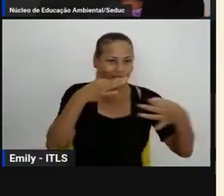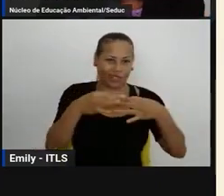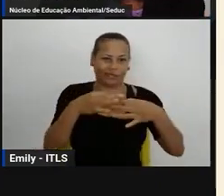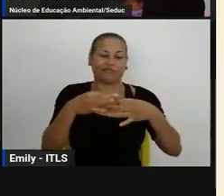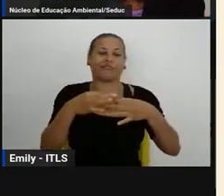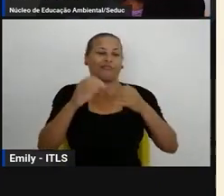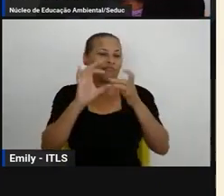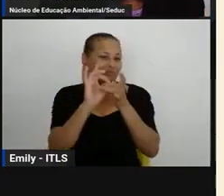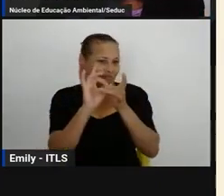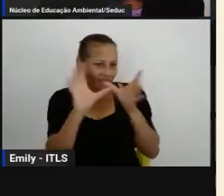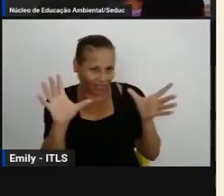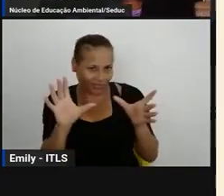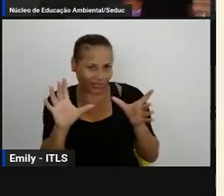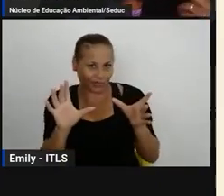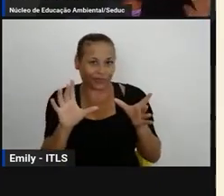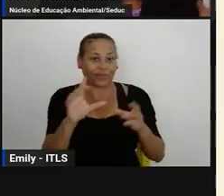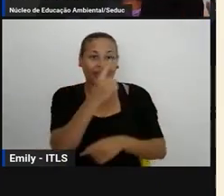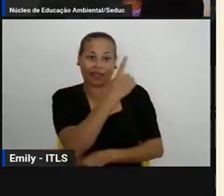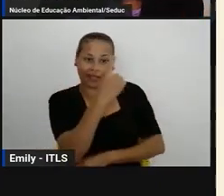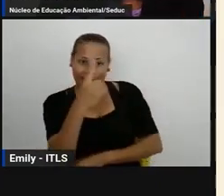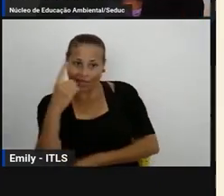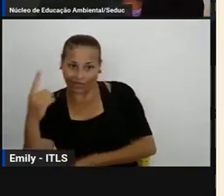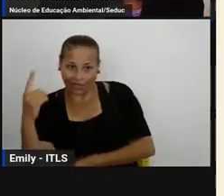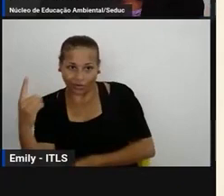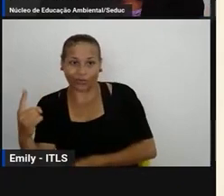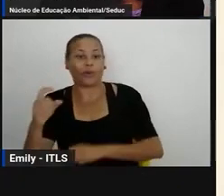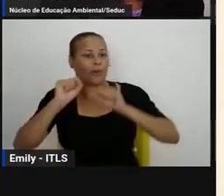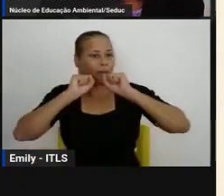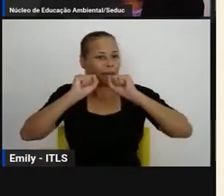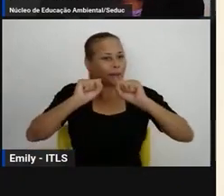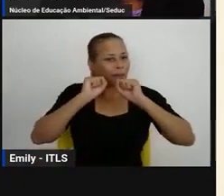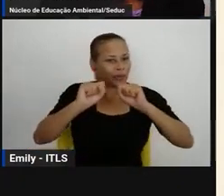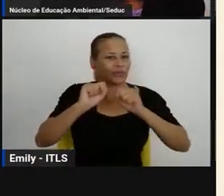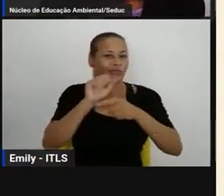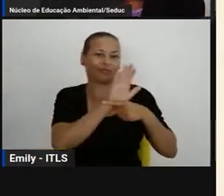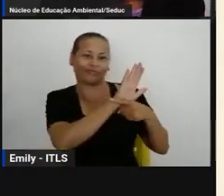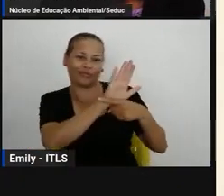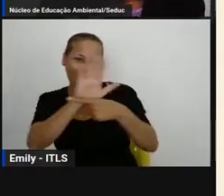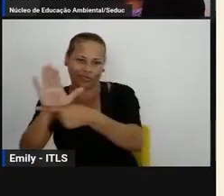formas de coleta seletiva dentro da cidade de feira